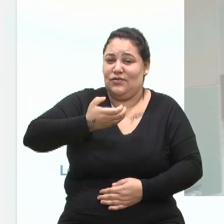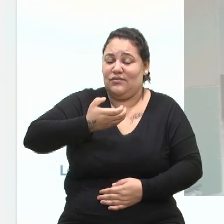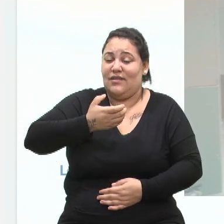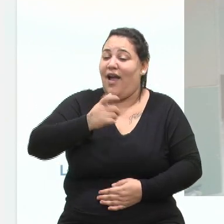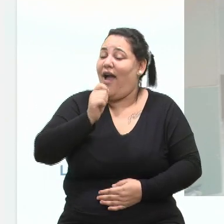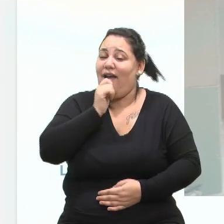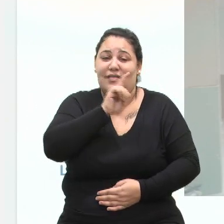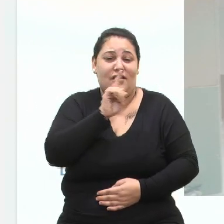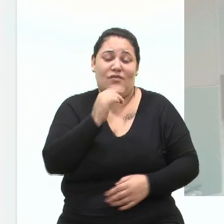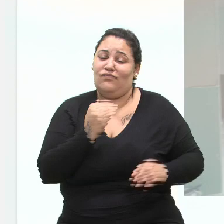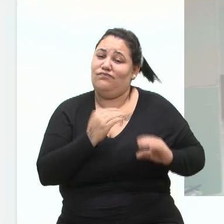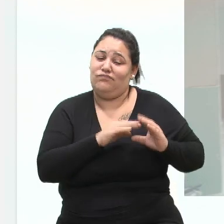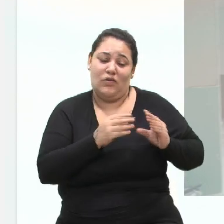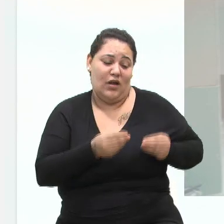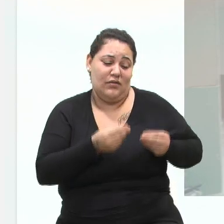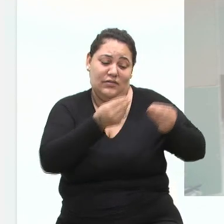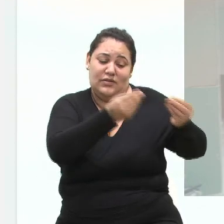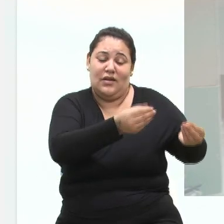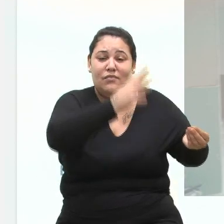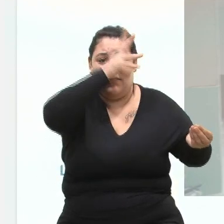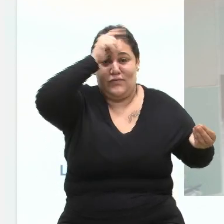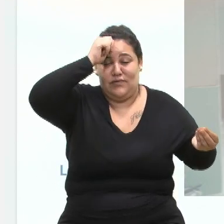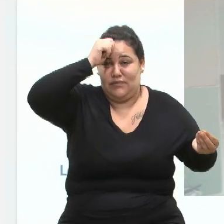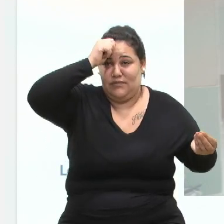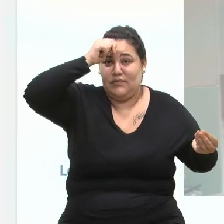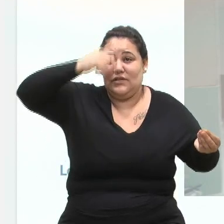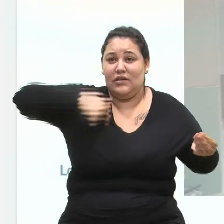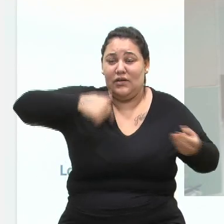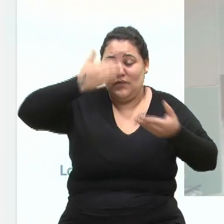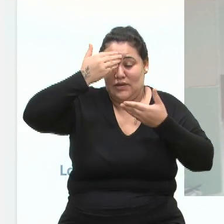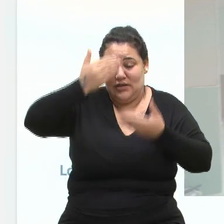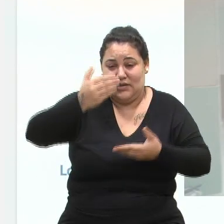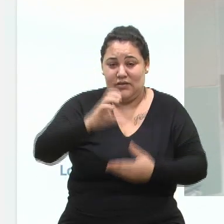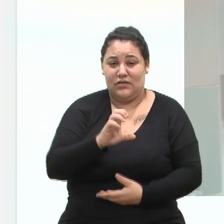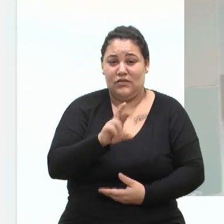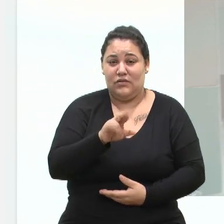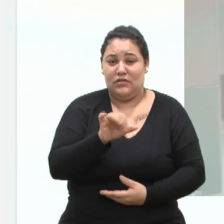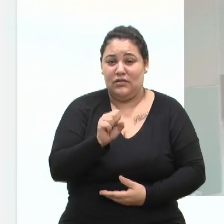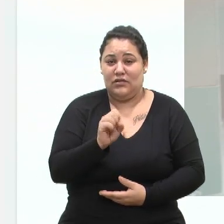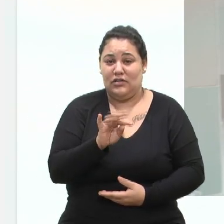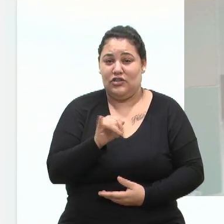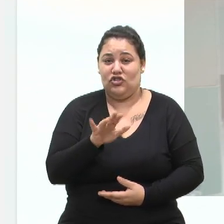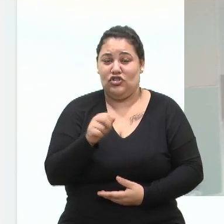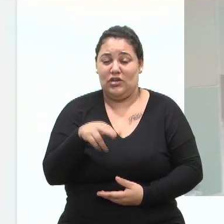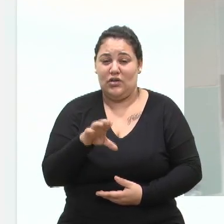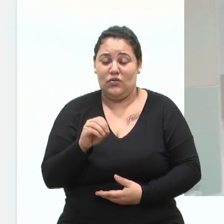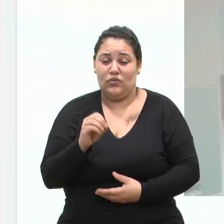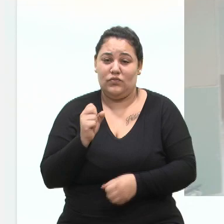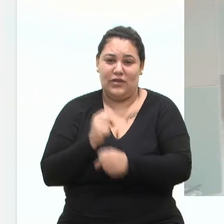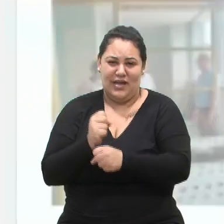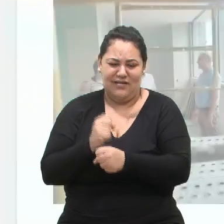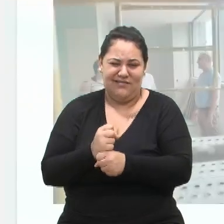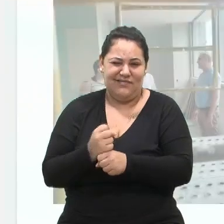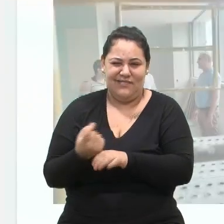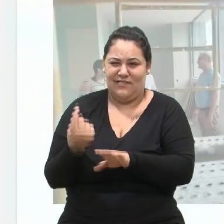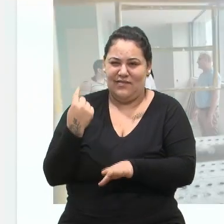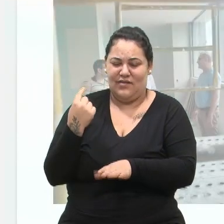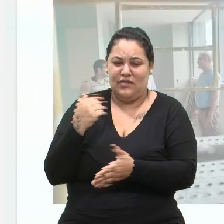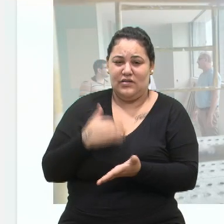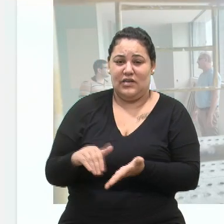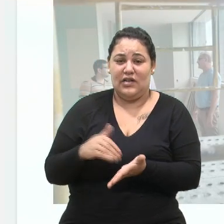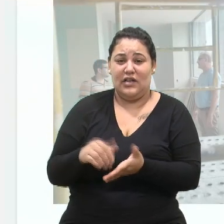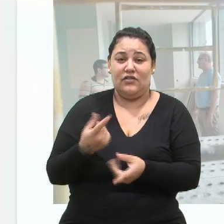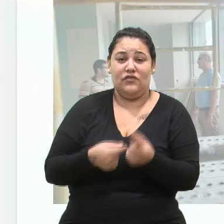à Prefeitura. Eu agradeço ao Cristiano, que foi, na época, secretário de Finanças do